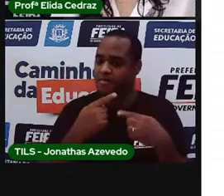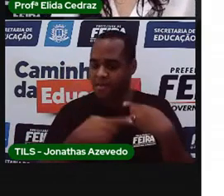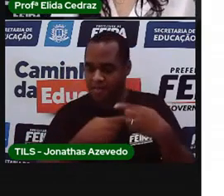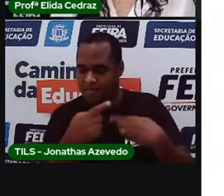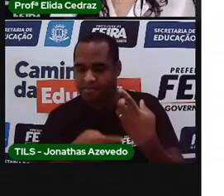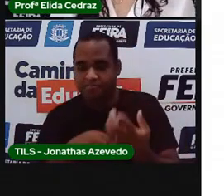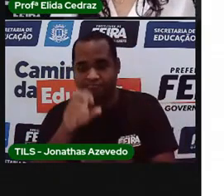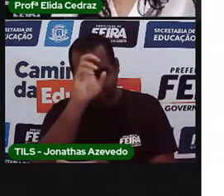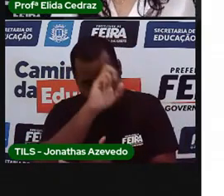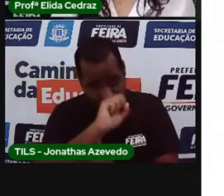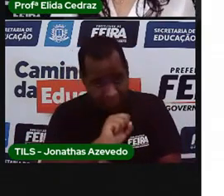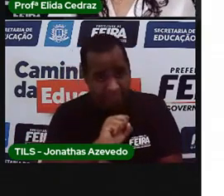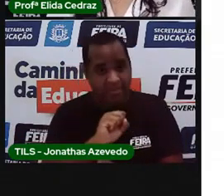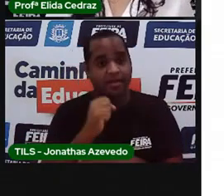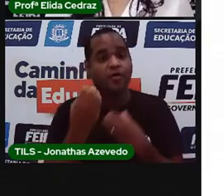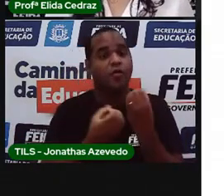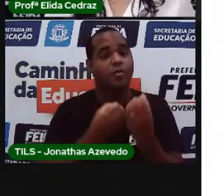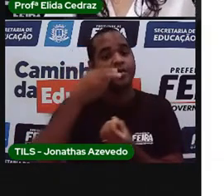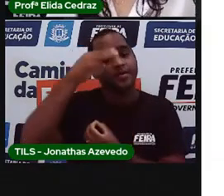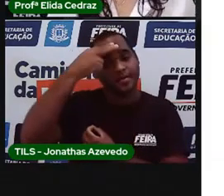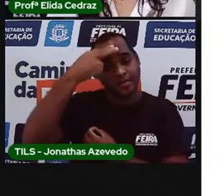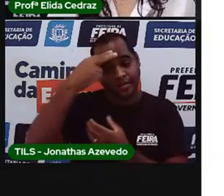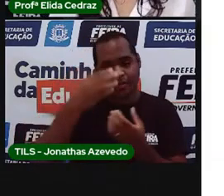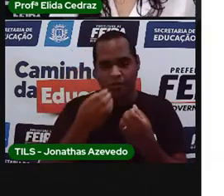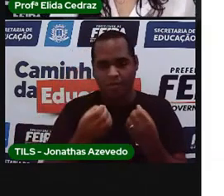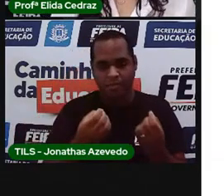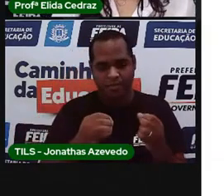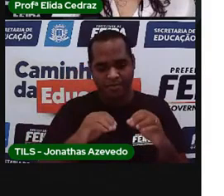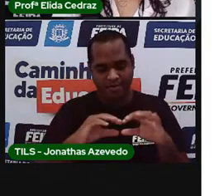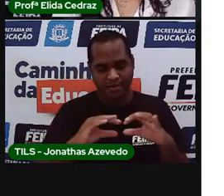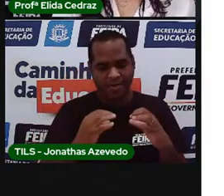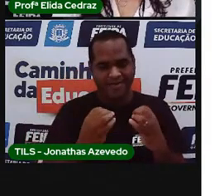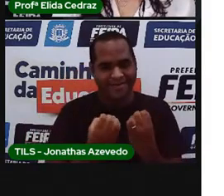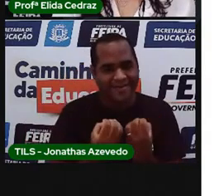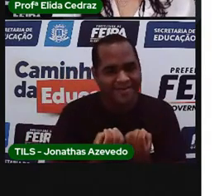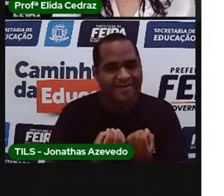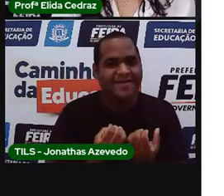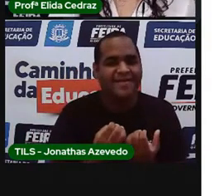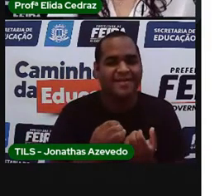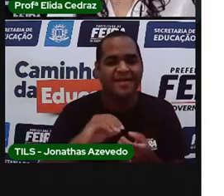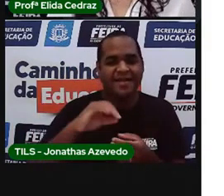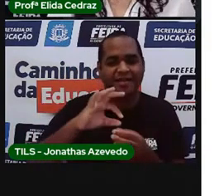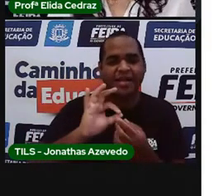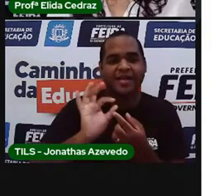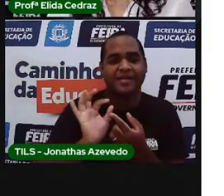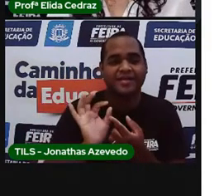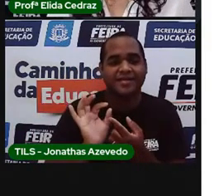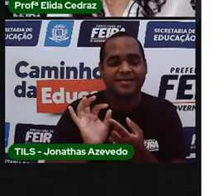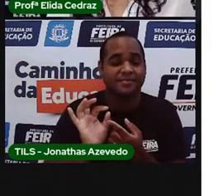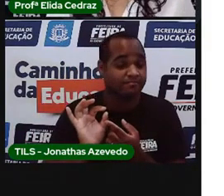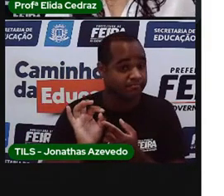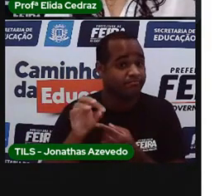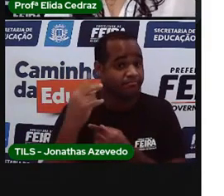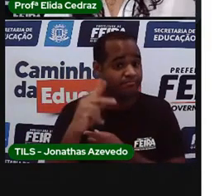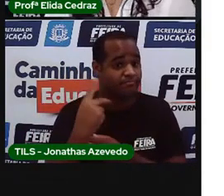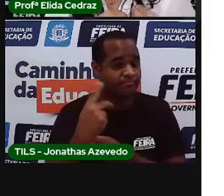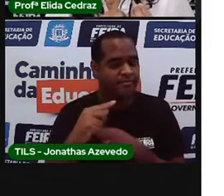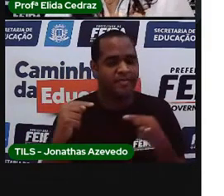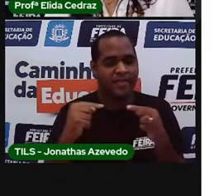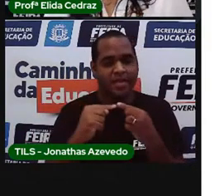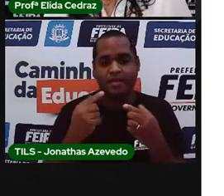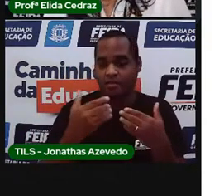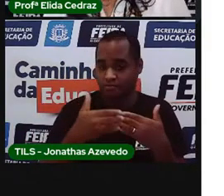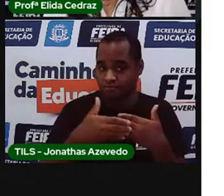Ela vai ensinar as suas netinhas a fazer uma torta de cereja. Essa torta é uma